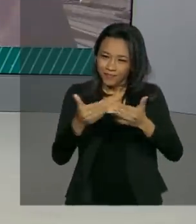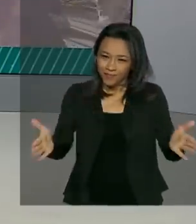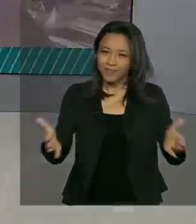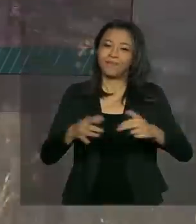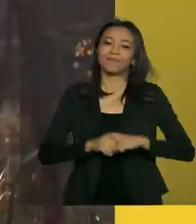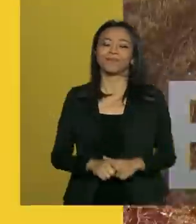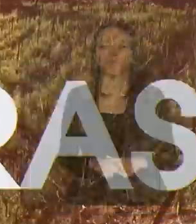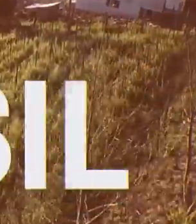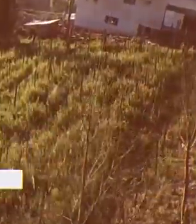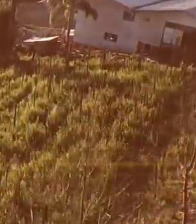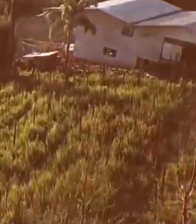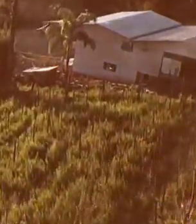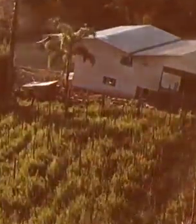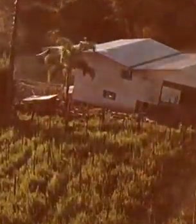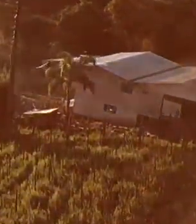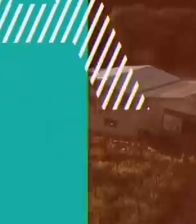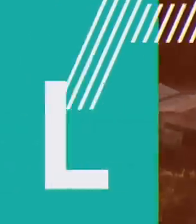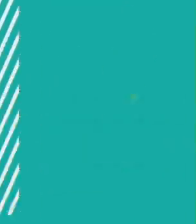agora.